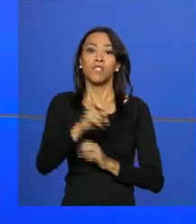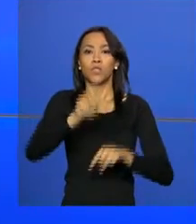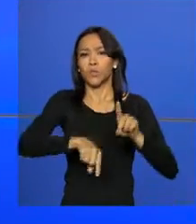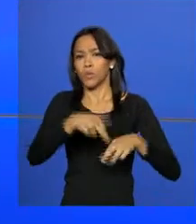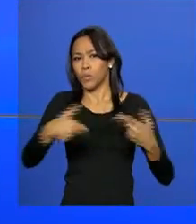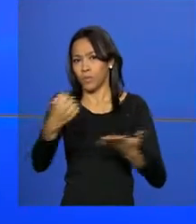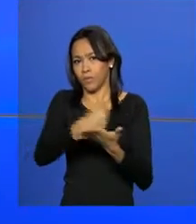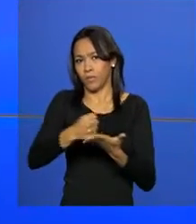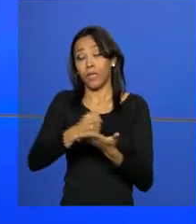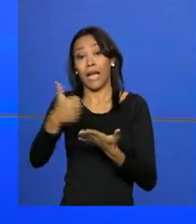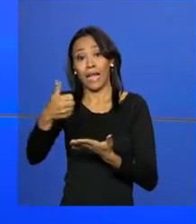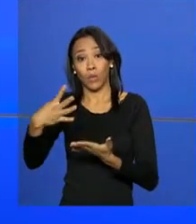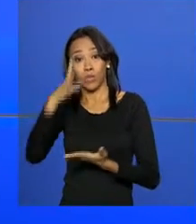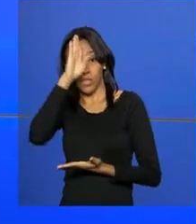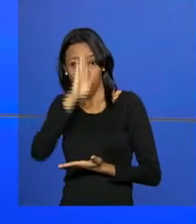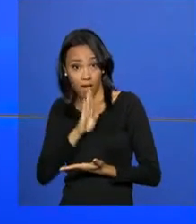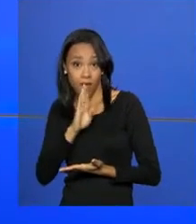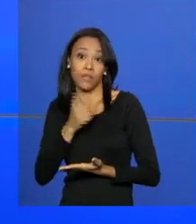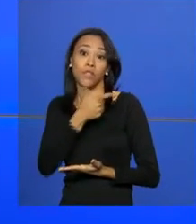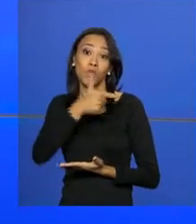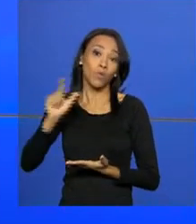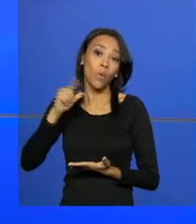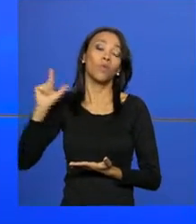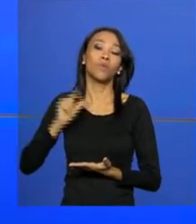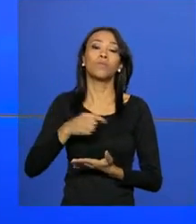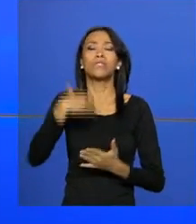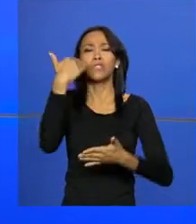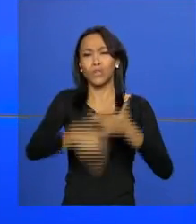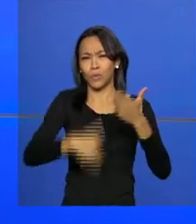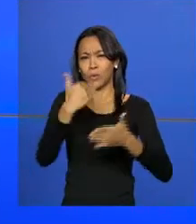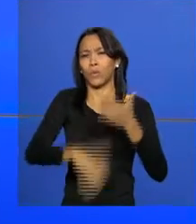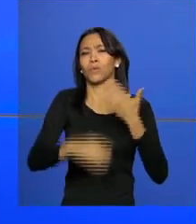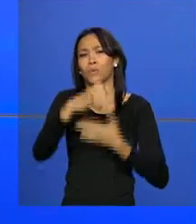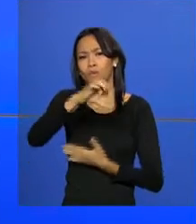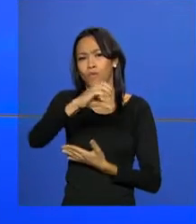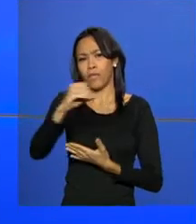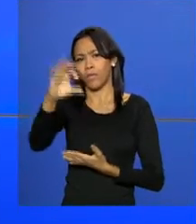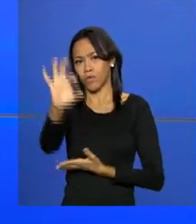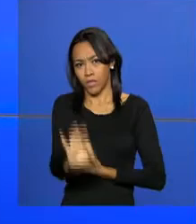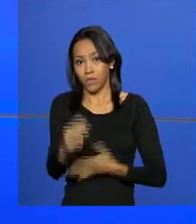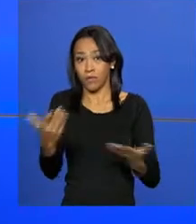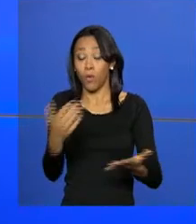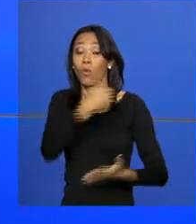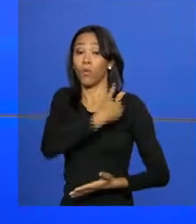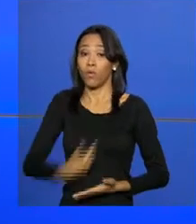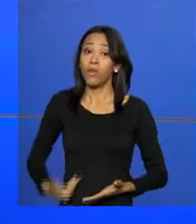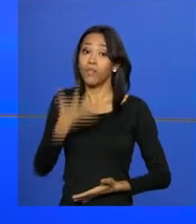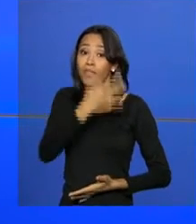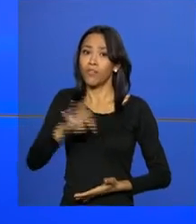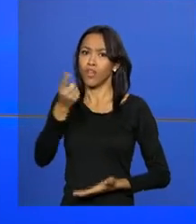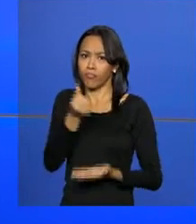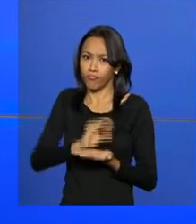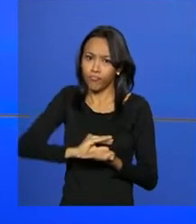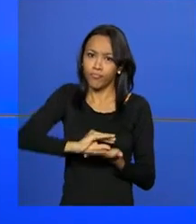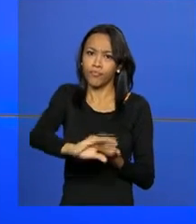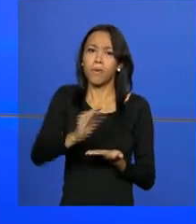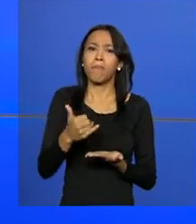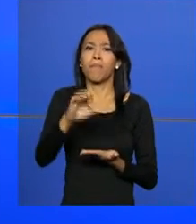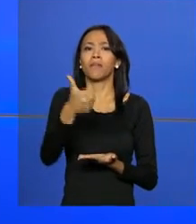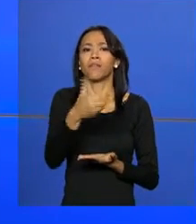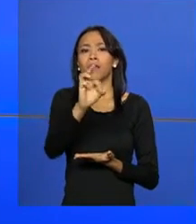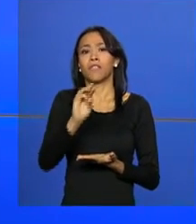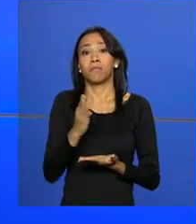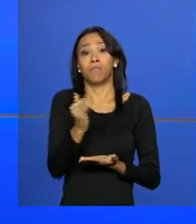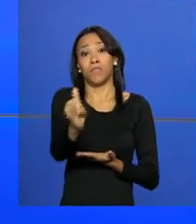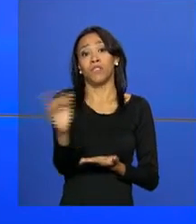deles de graça e o restante com descontos de até 90%. O governo federal já investiu mais de 10 bilhões de reais na